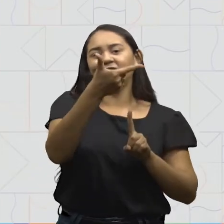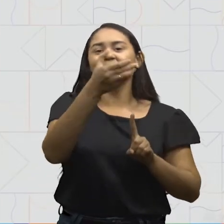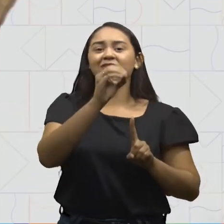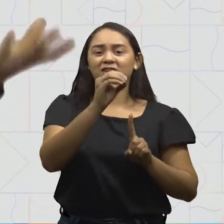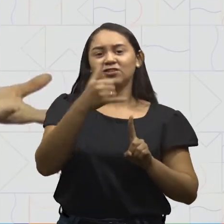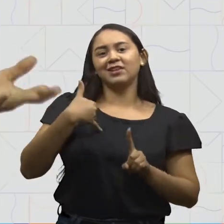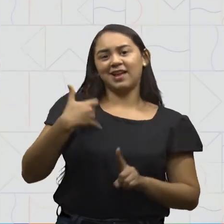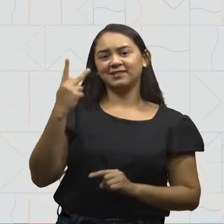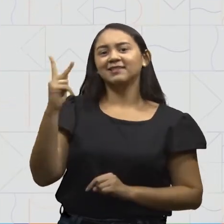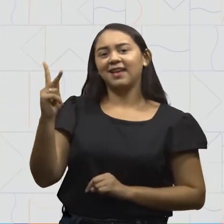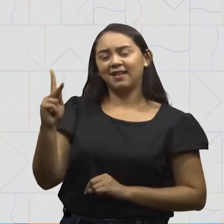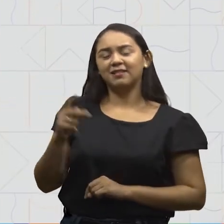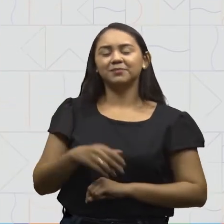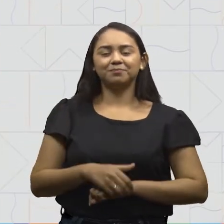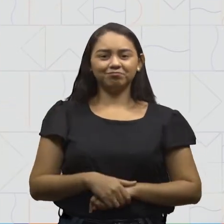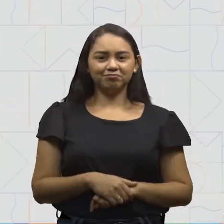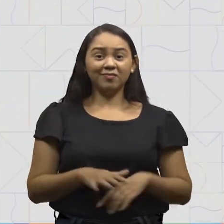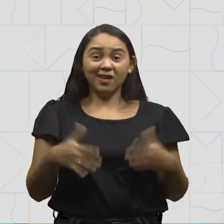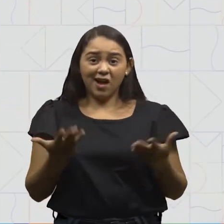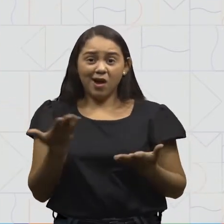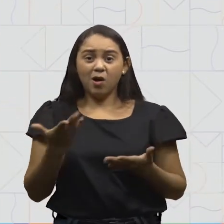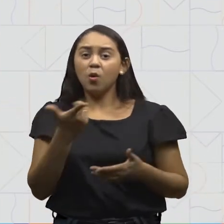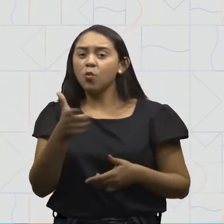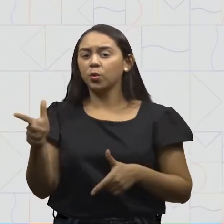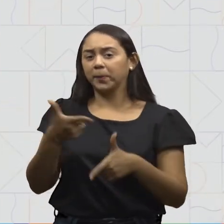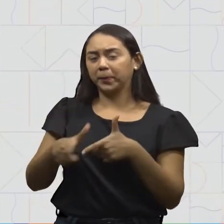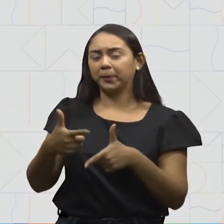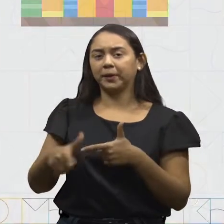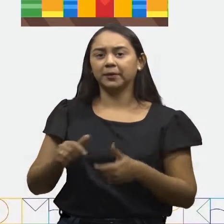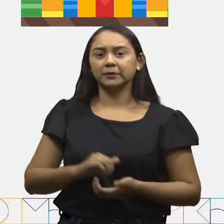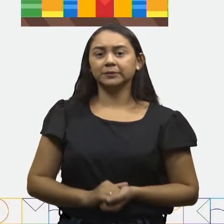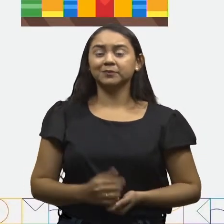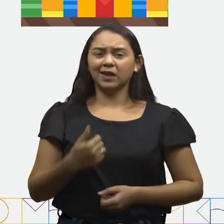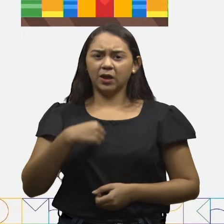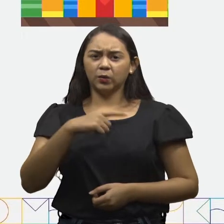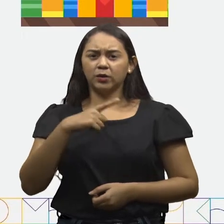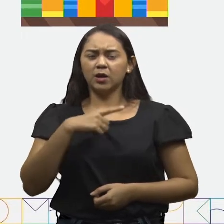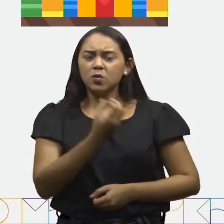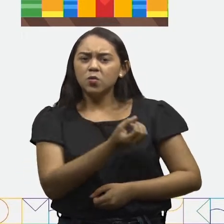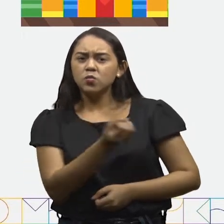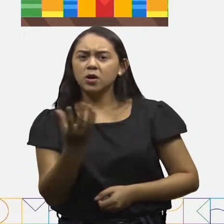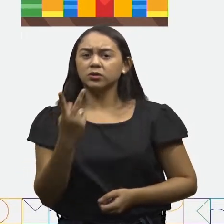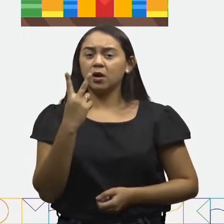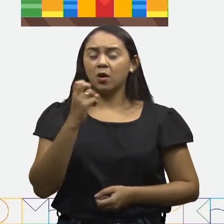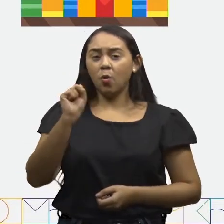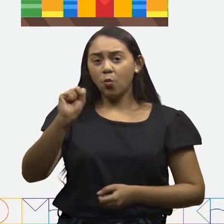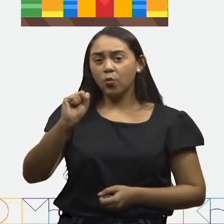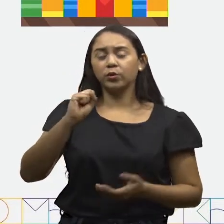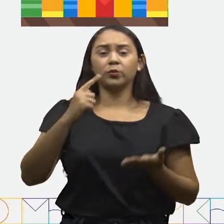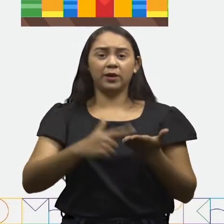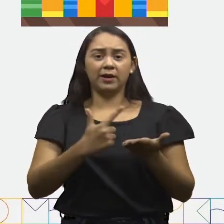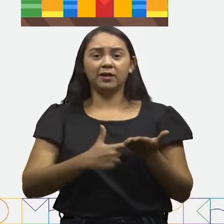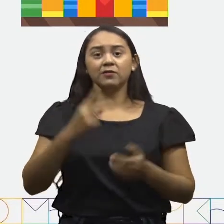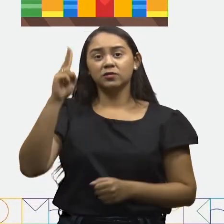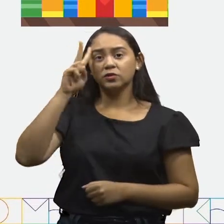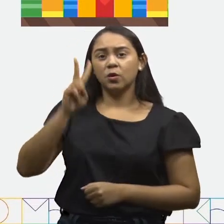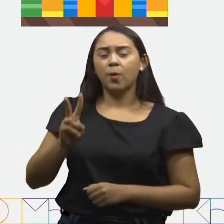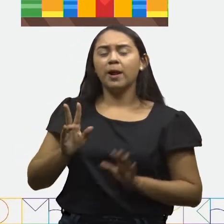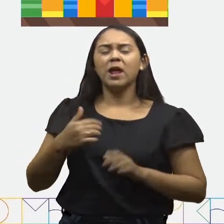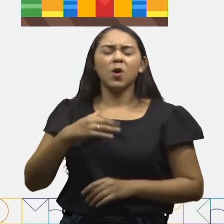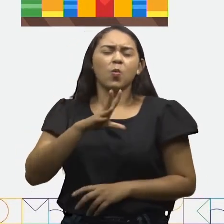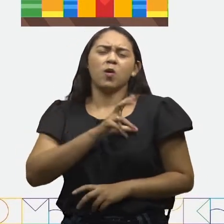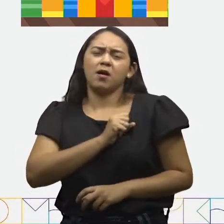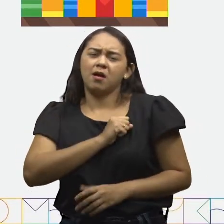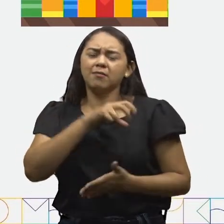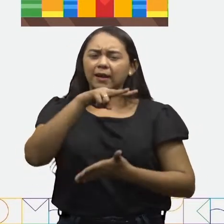10, que é a minha idade. Vamos a mais um probleminha? Tenho 8 livros de histórias, mas